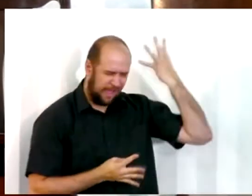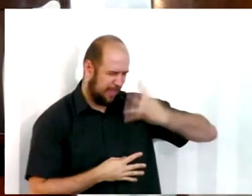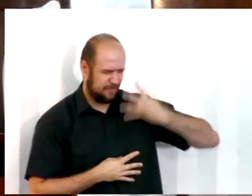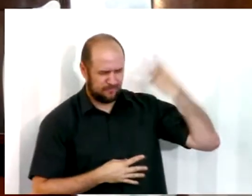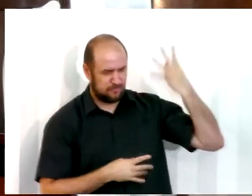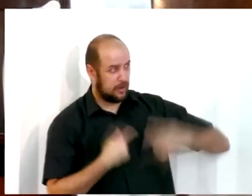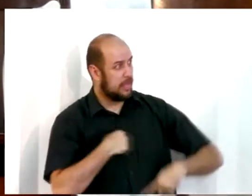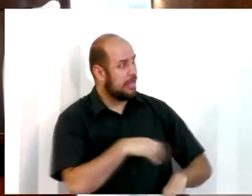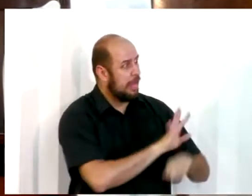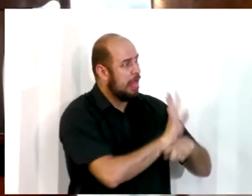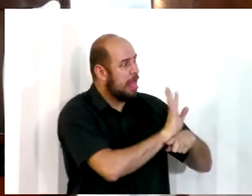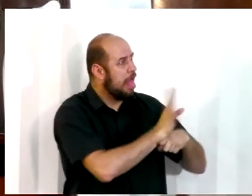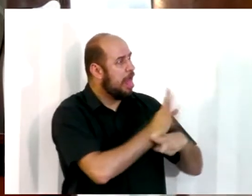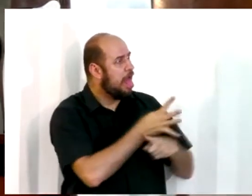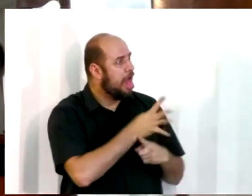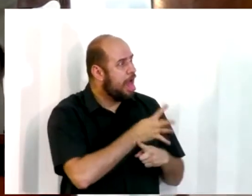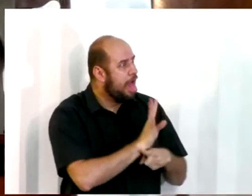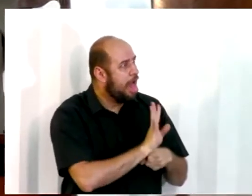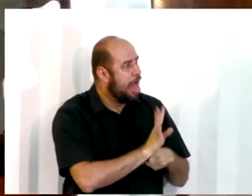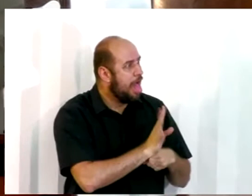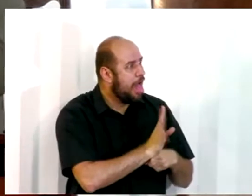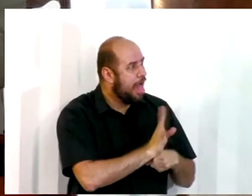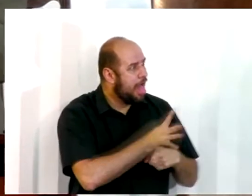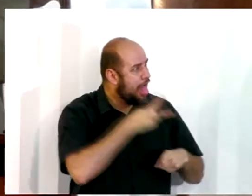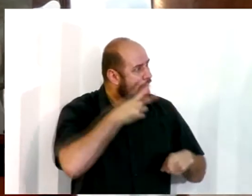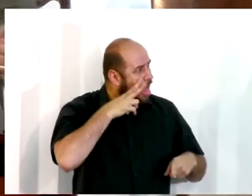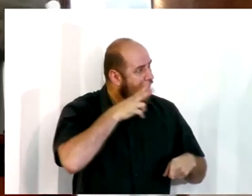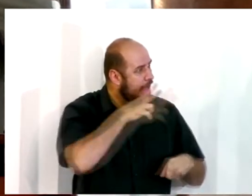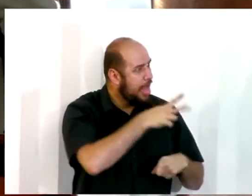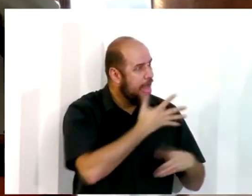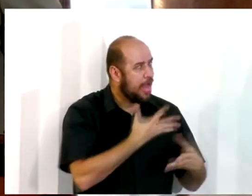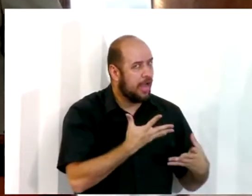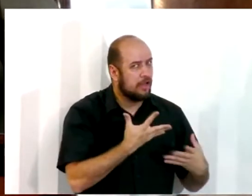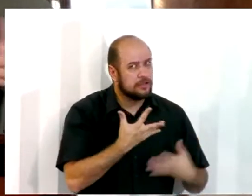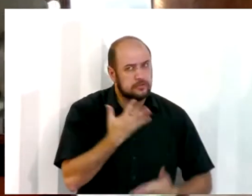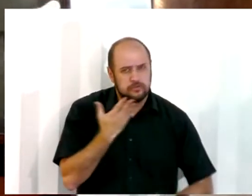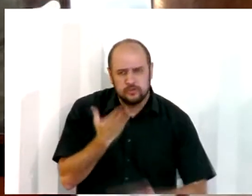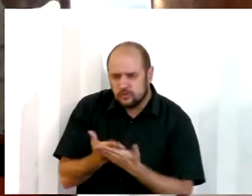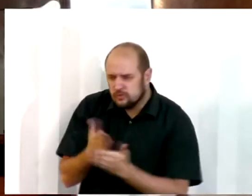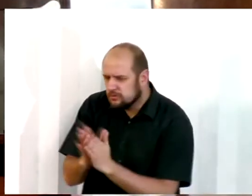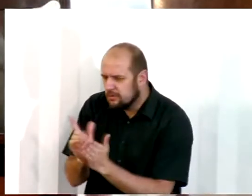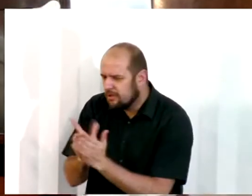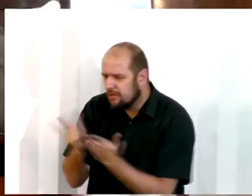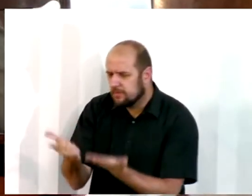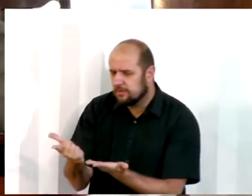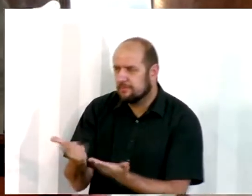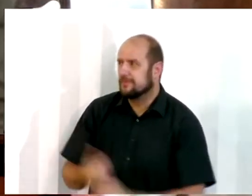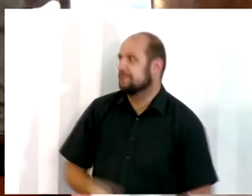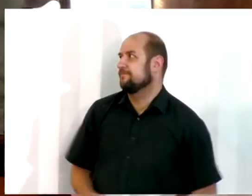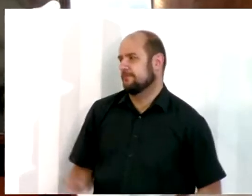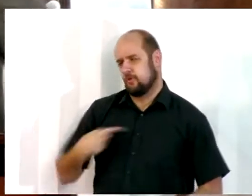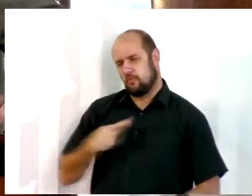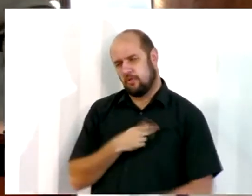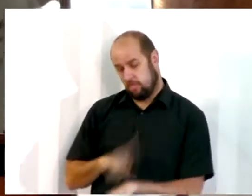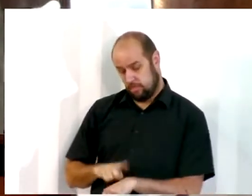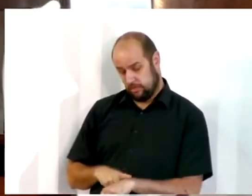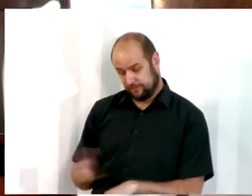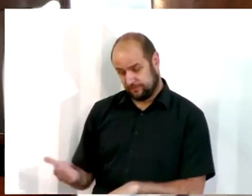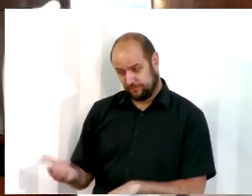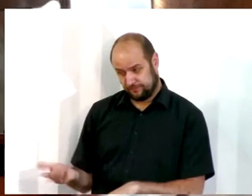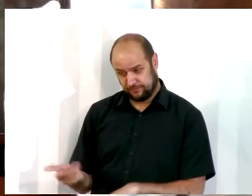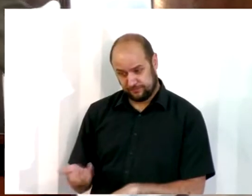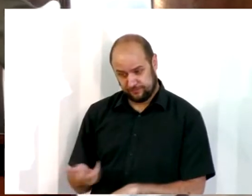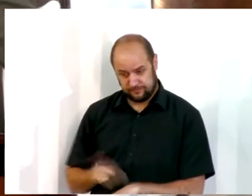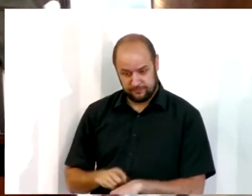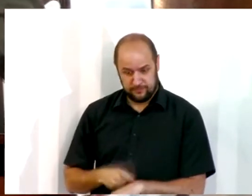você fica lá porque você não quer perder o final do filme. Mas a Bíblia diz, ah, pastor, está passando da hora hoje. Aí começa a dar um come-cham e você já